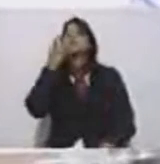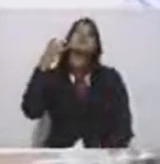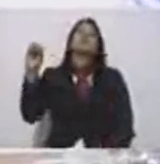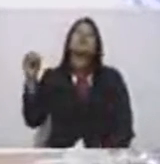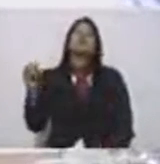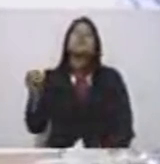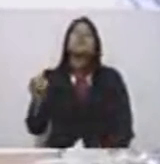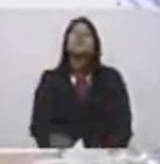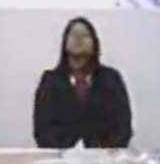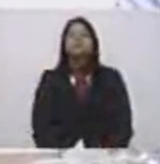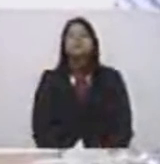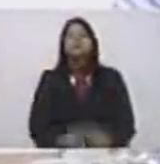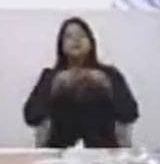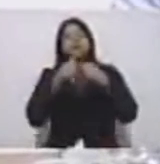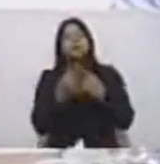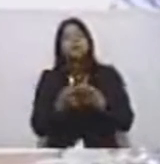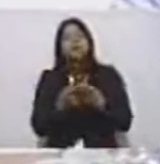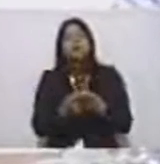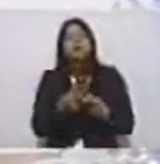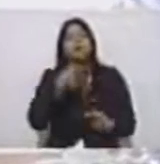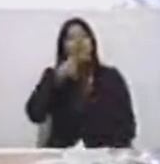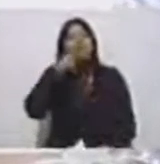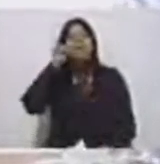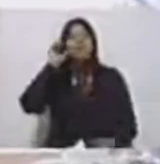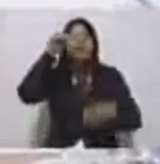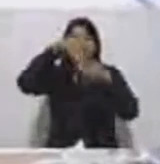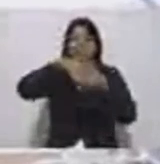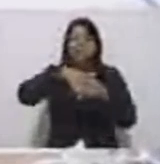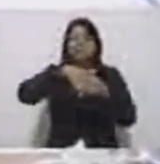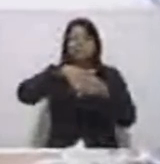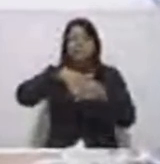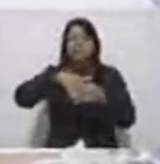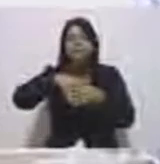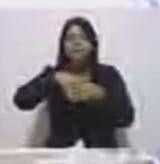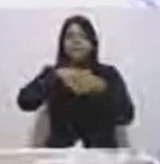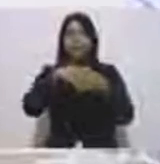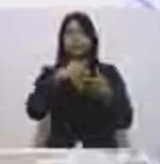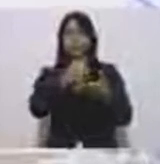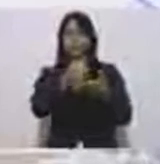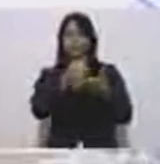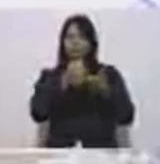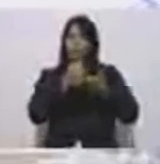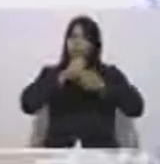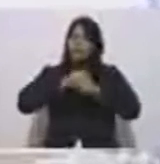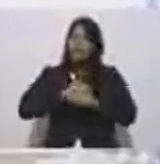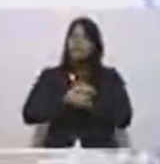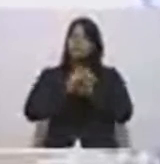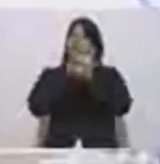Eu, a eleição de ontem, trouxe às claras,